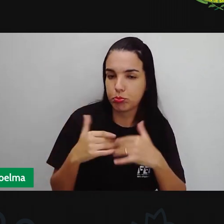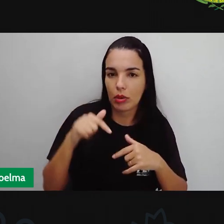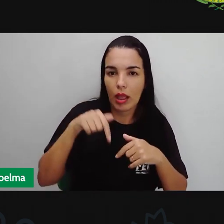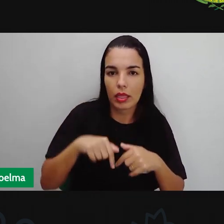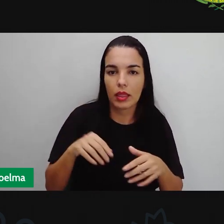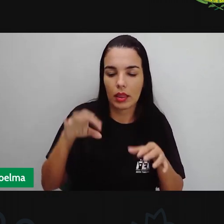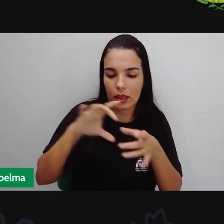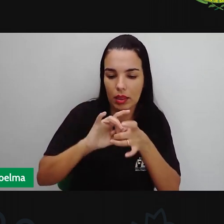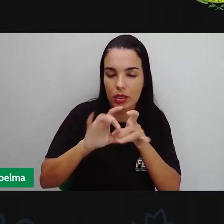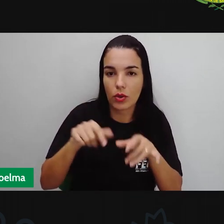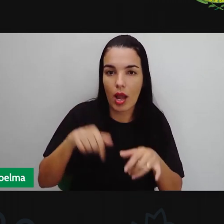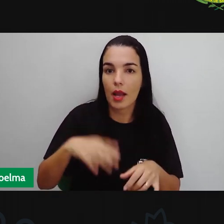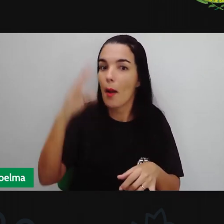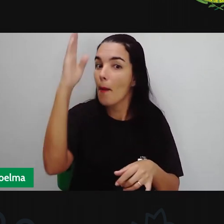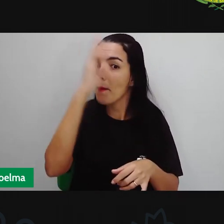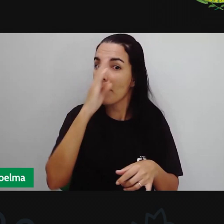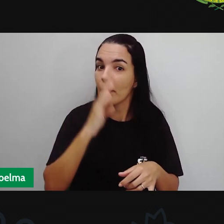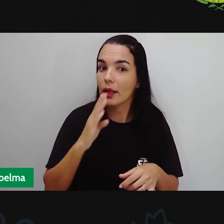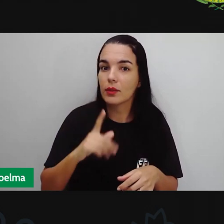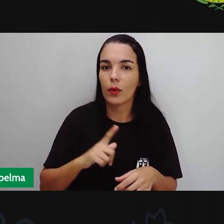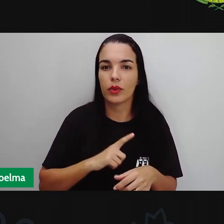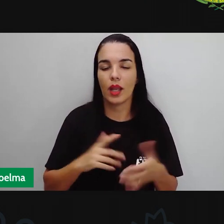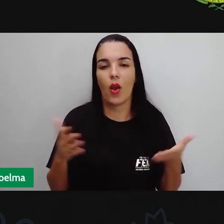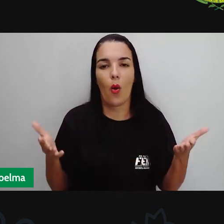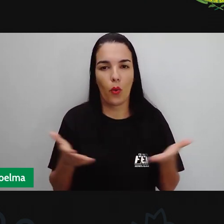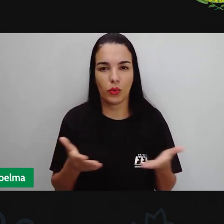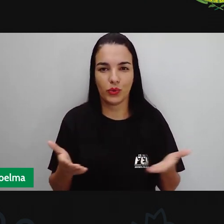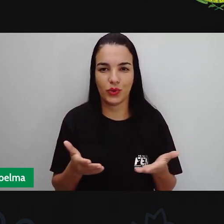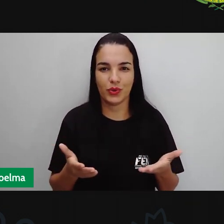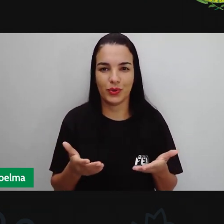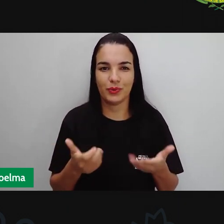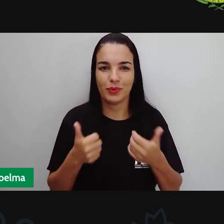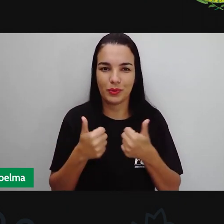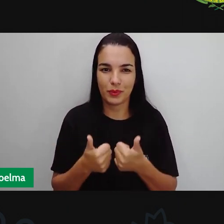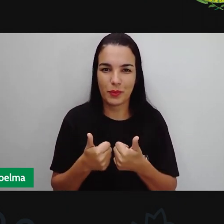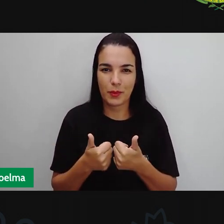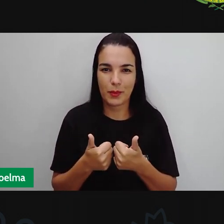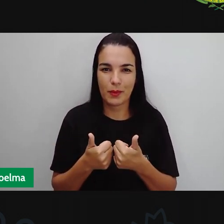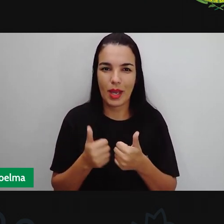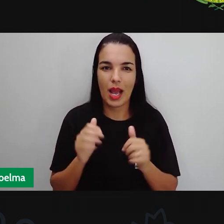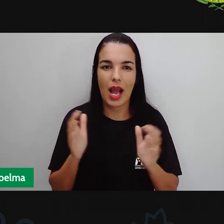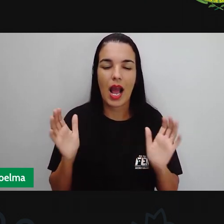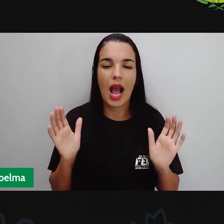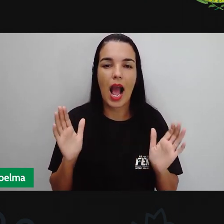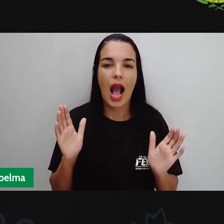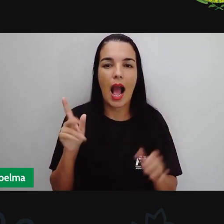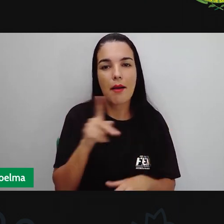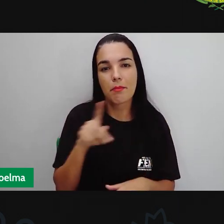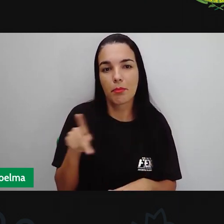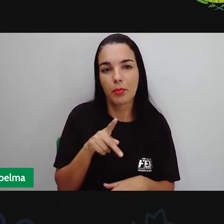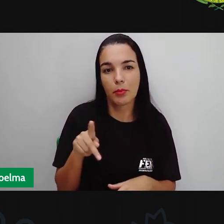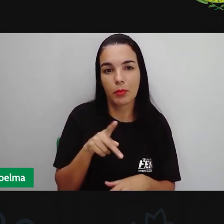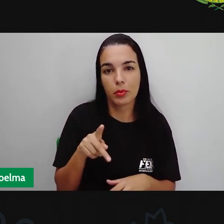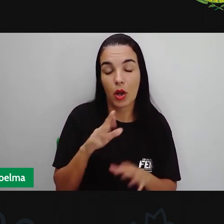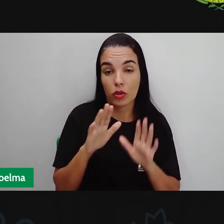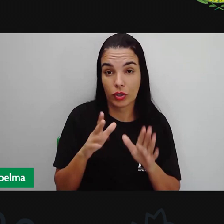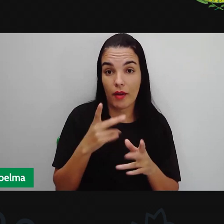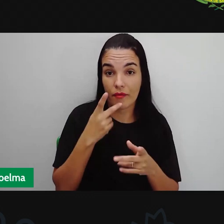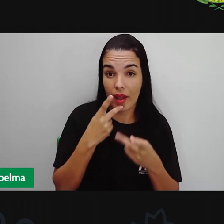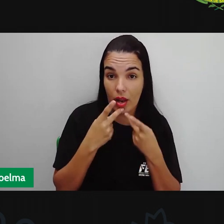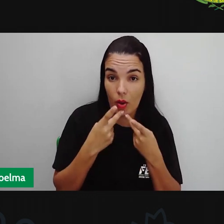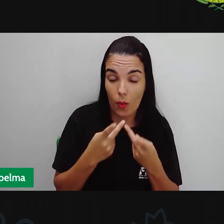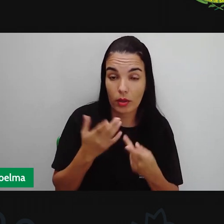a formação desse Brasil que nós temos hoje Então como a prova disse para vocês